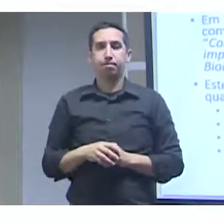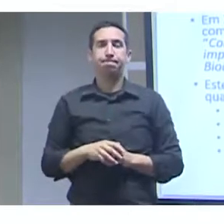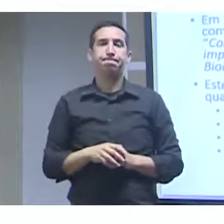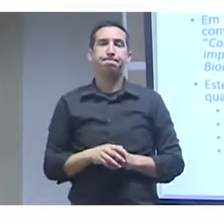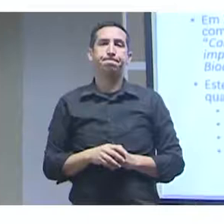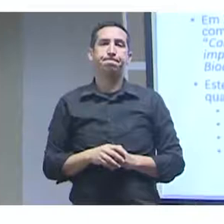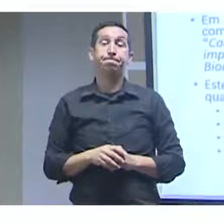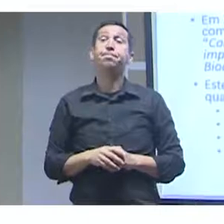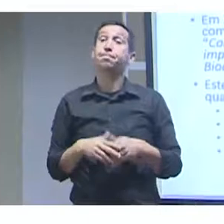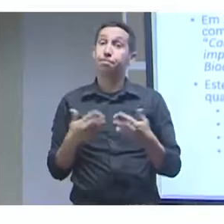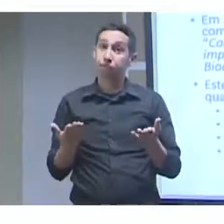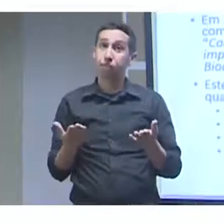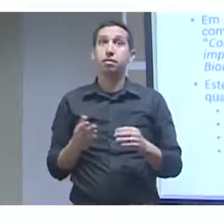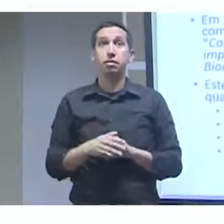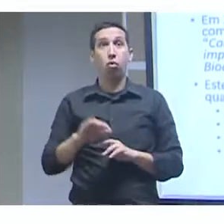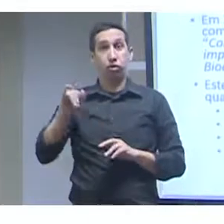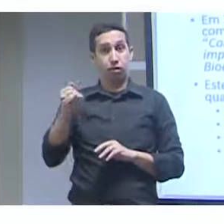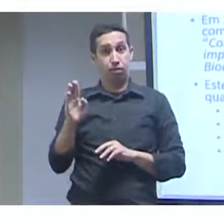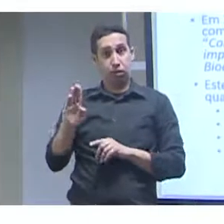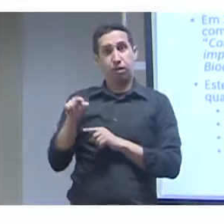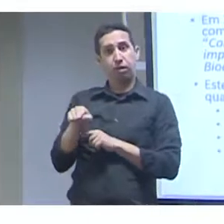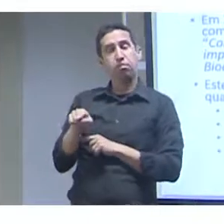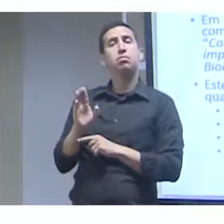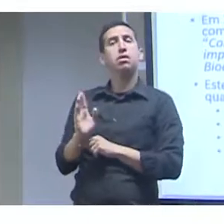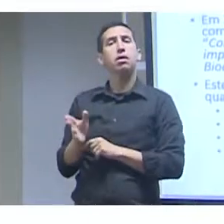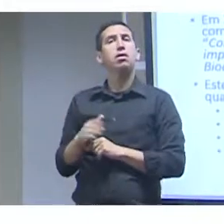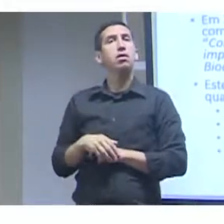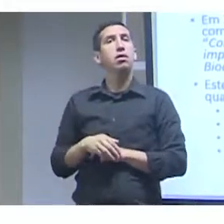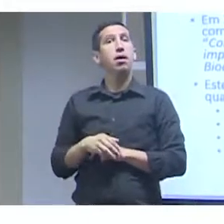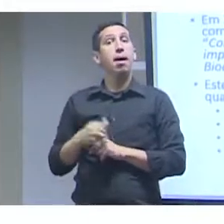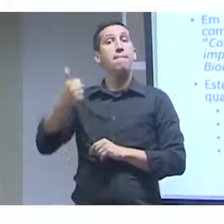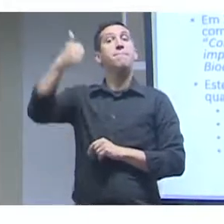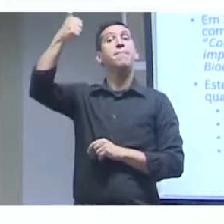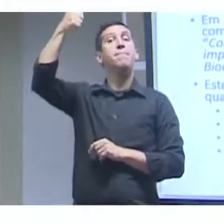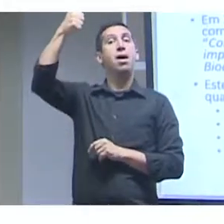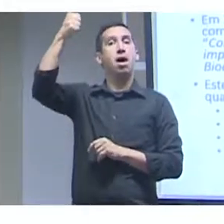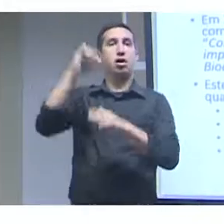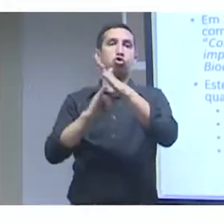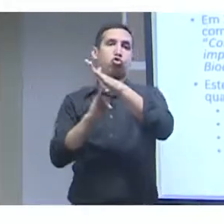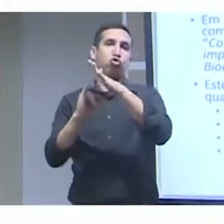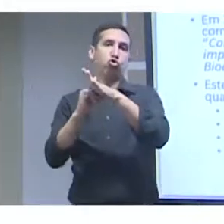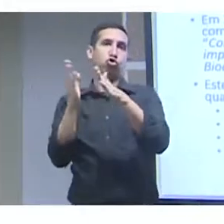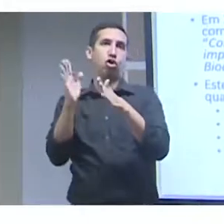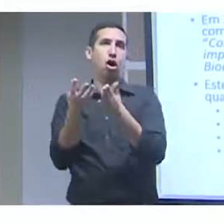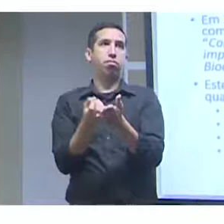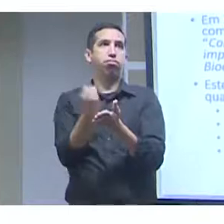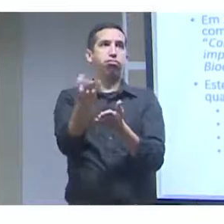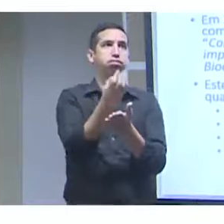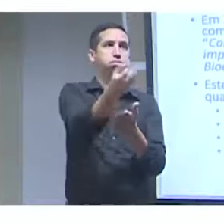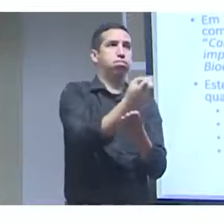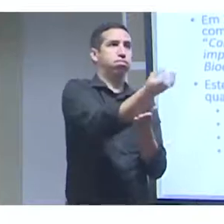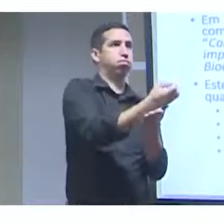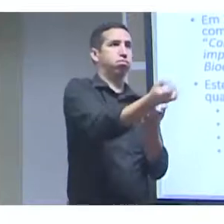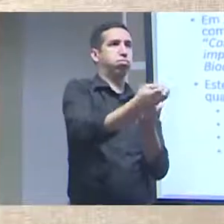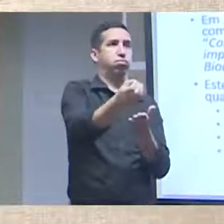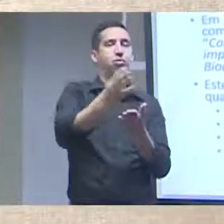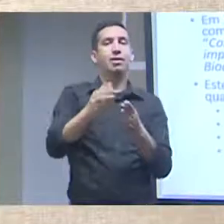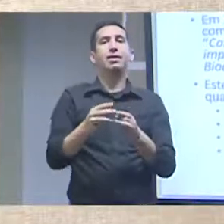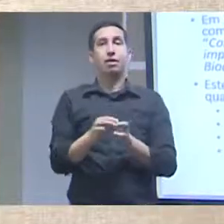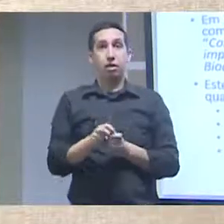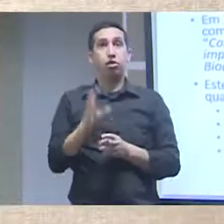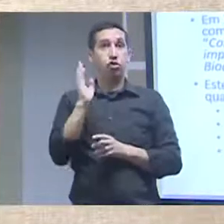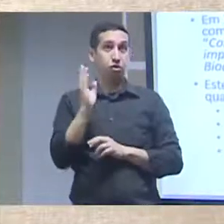diferentes institutos e coleções científicas botânicas. E o Jardim, então, seguindo essa tradição, foi a primeira